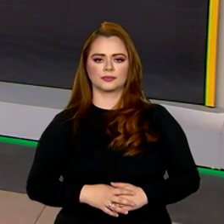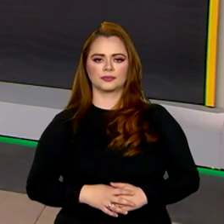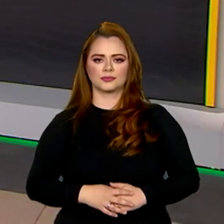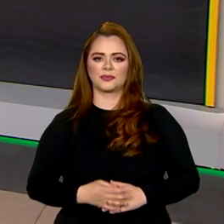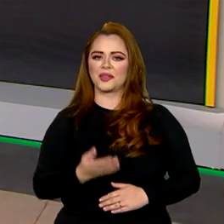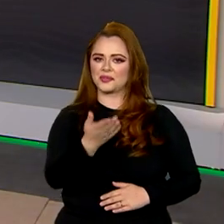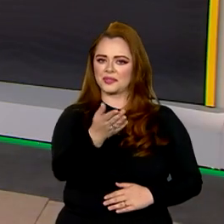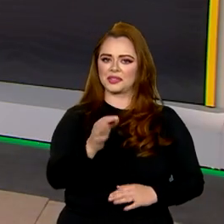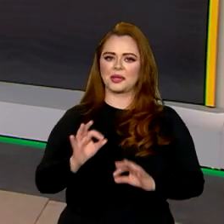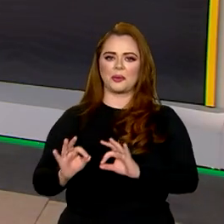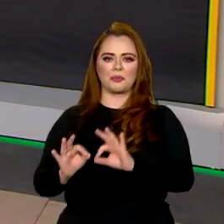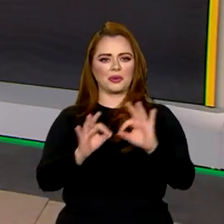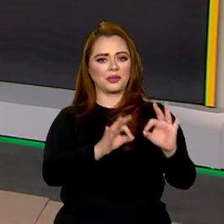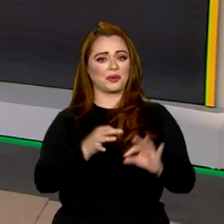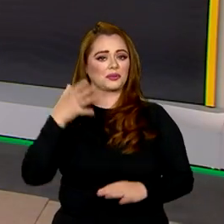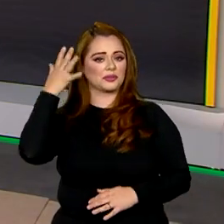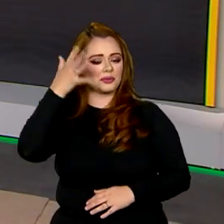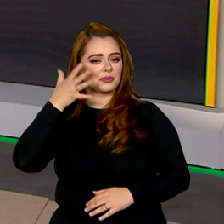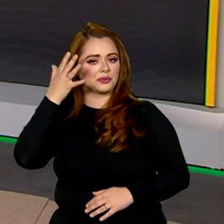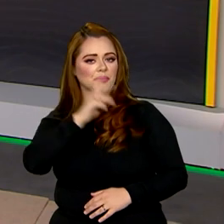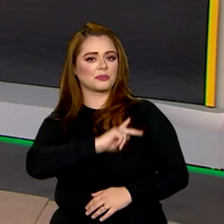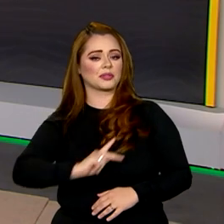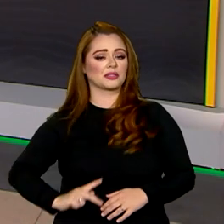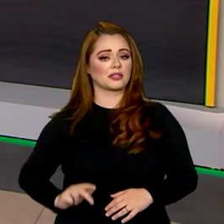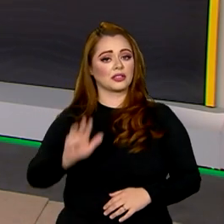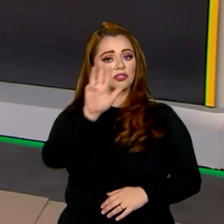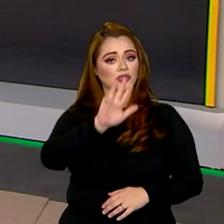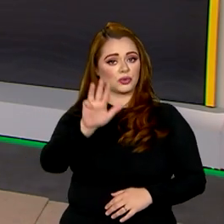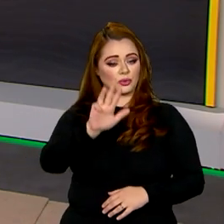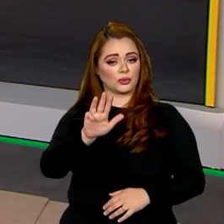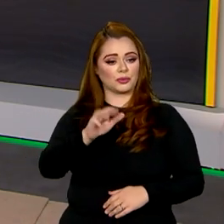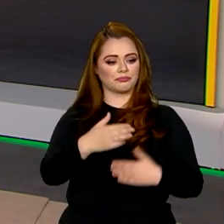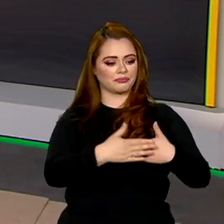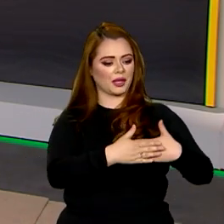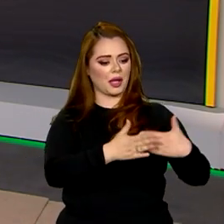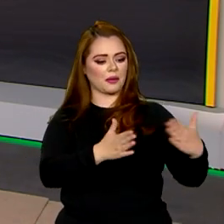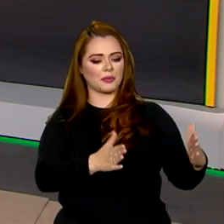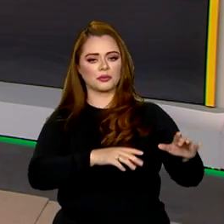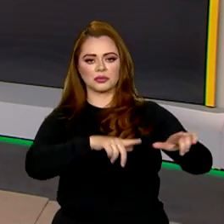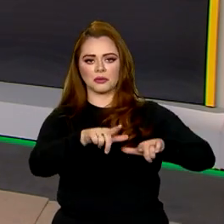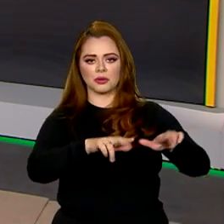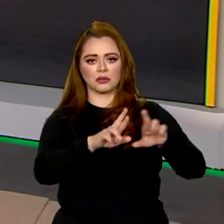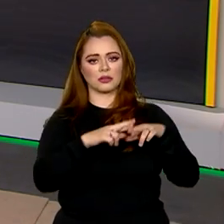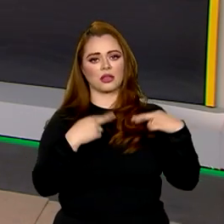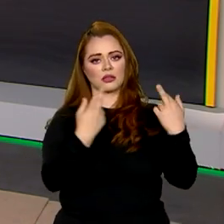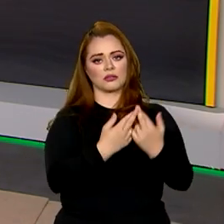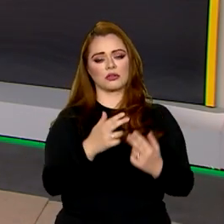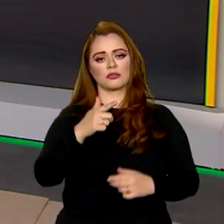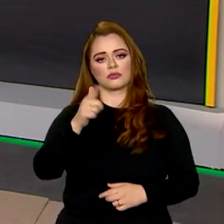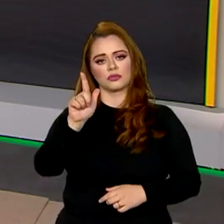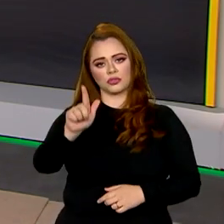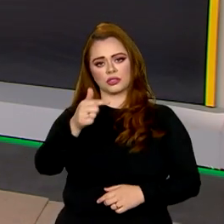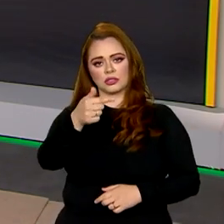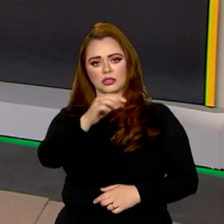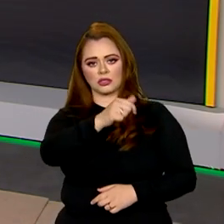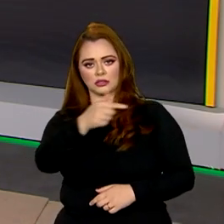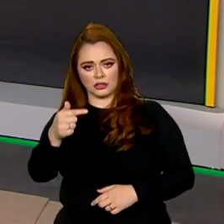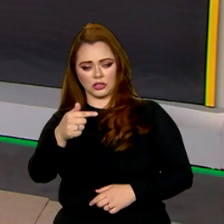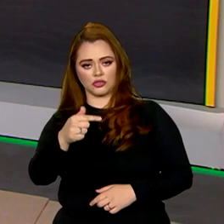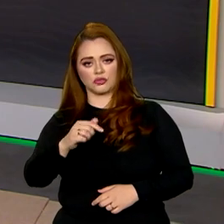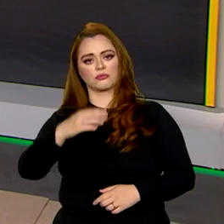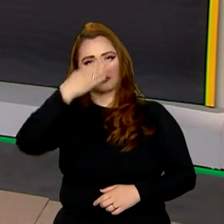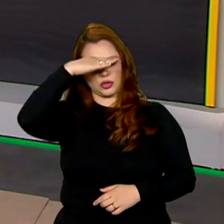Você acompanhou o discurso do presidente Lula que abriu os trabalhos na cúpula do G77 em Havana,